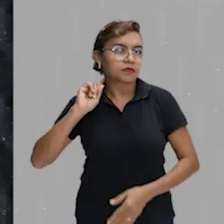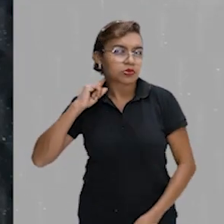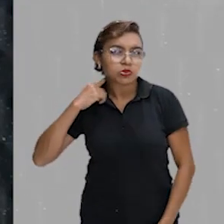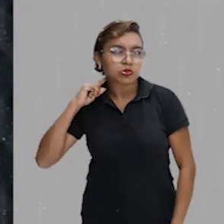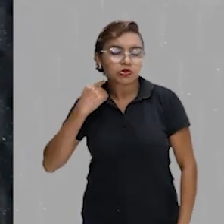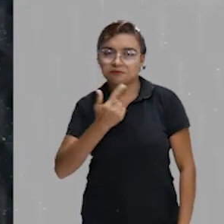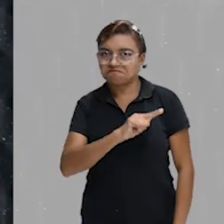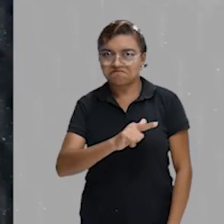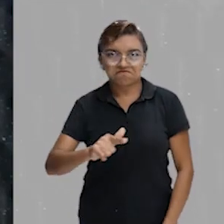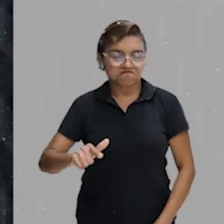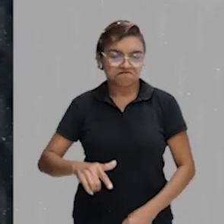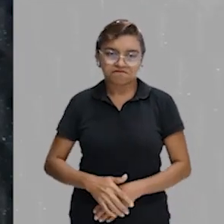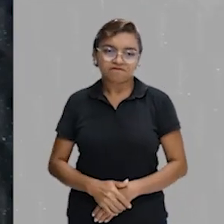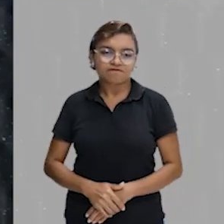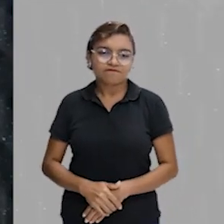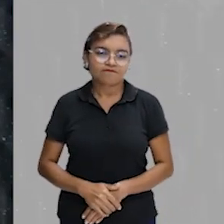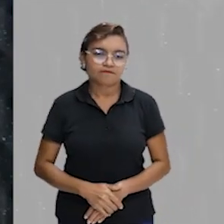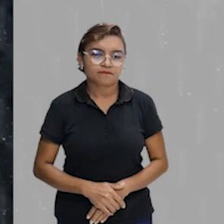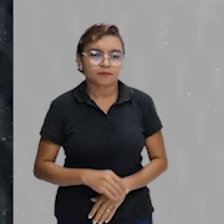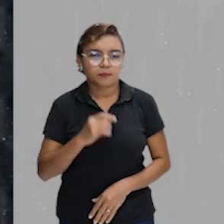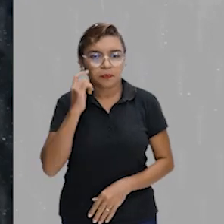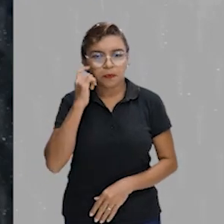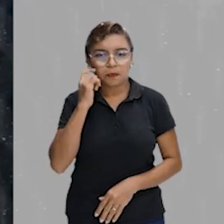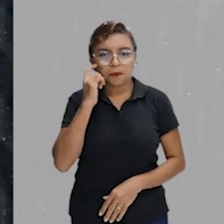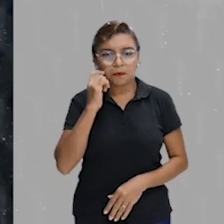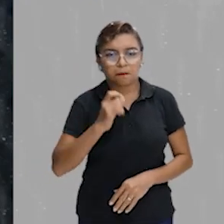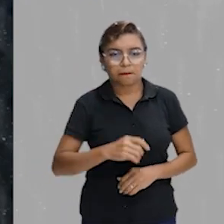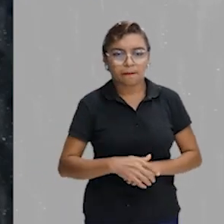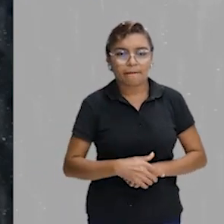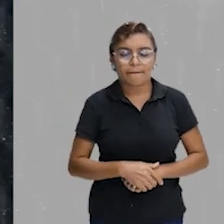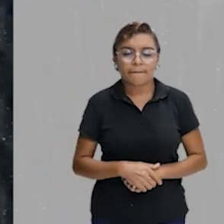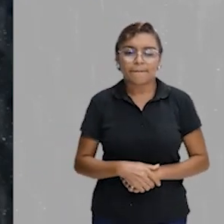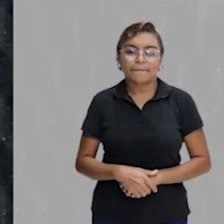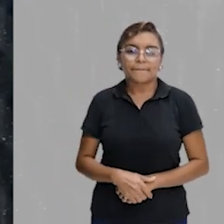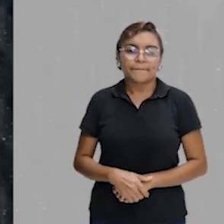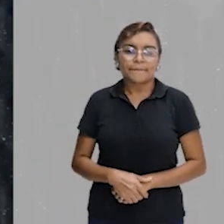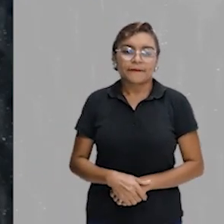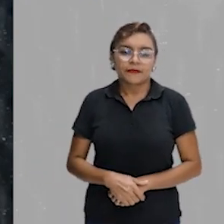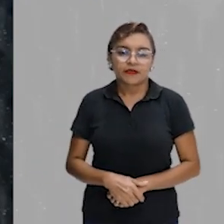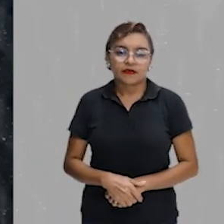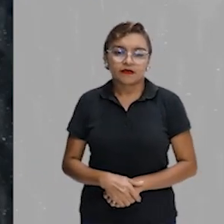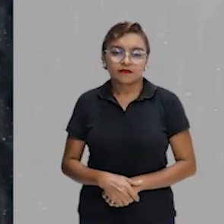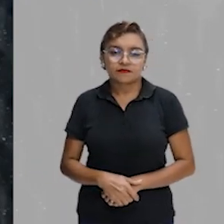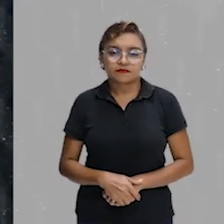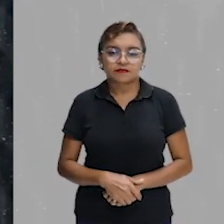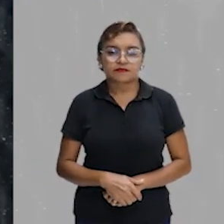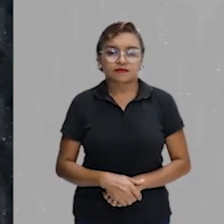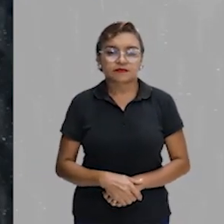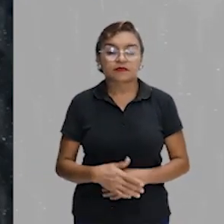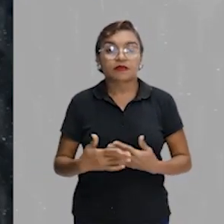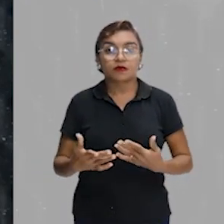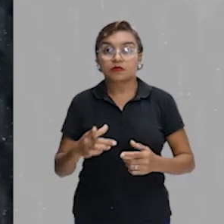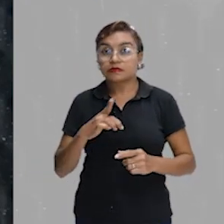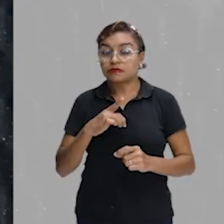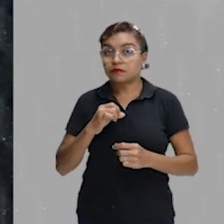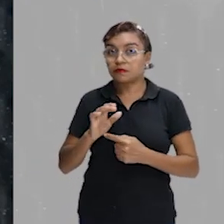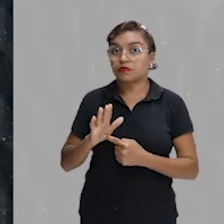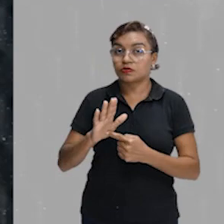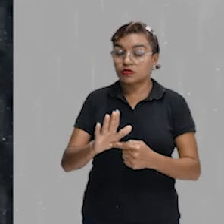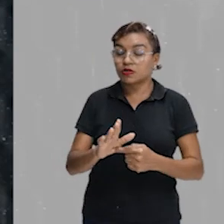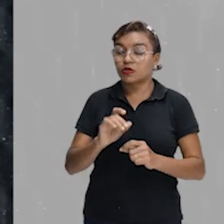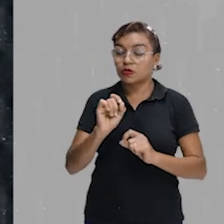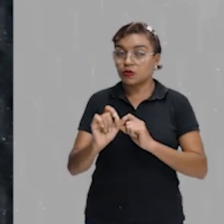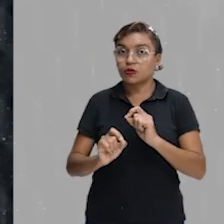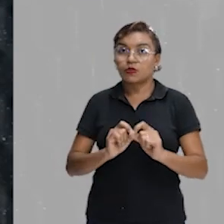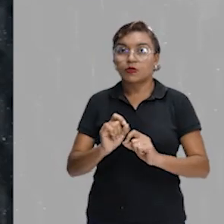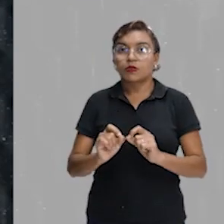Isso, aí eu vou voltar aqui na fauna e flora originais. Aí eu vou trazer para